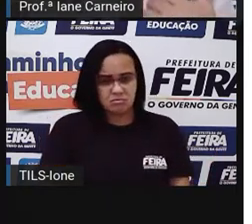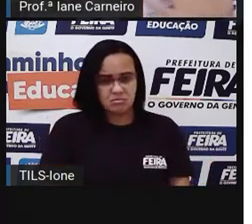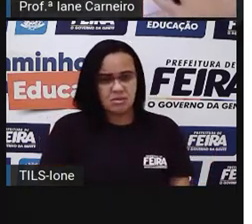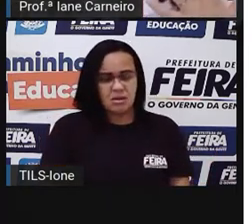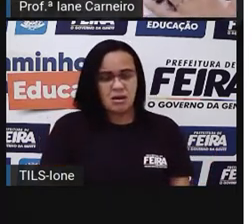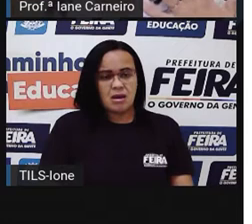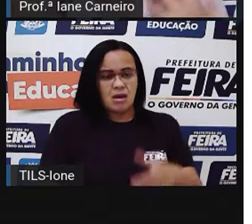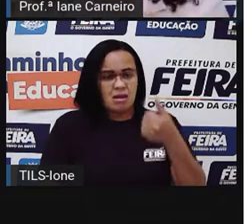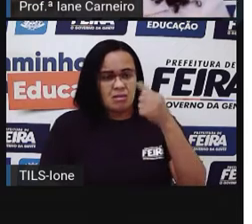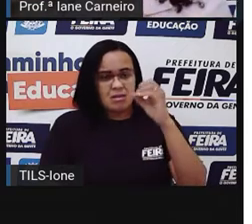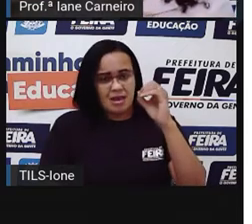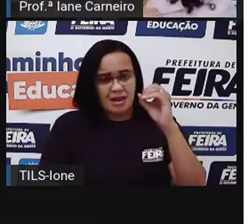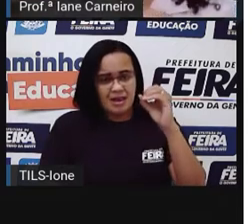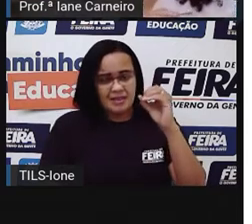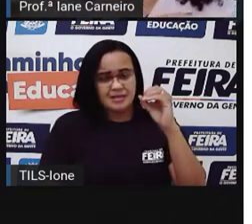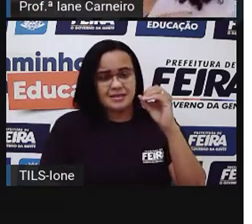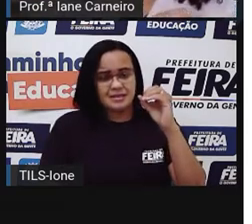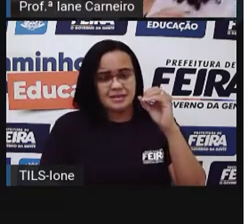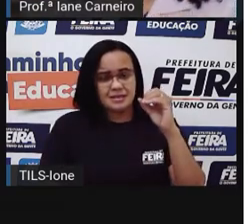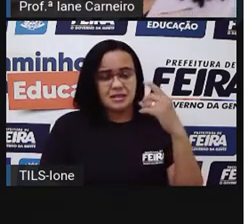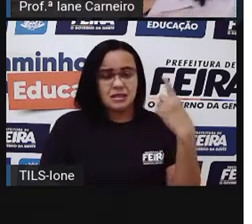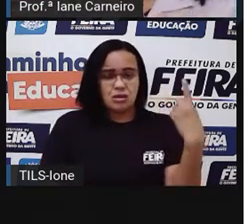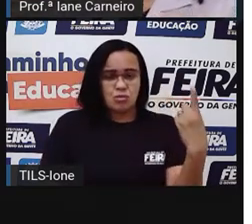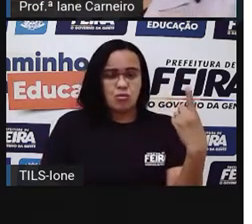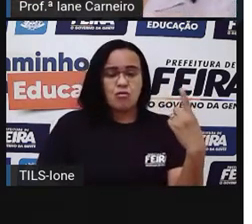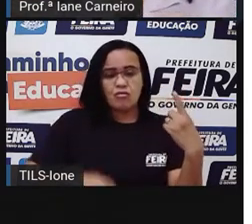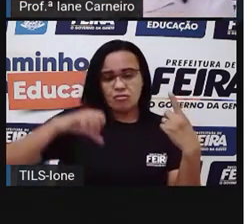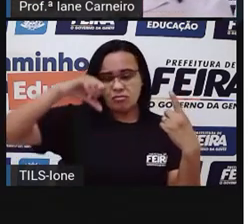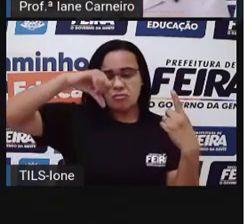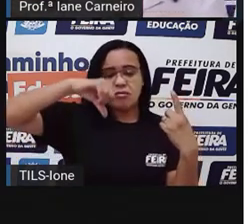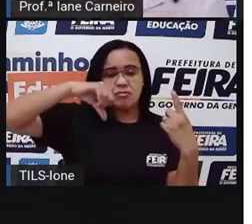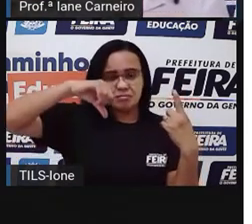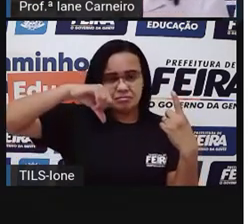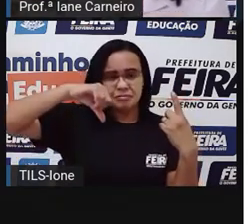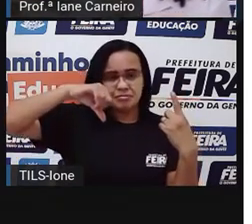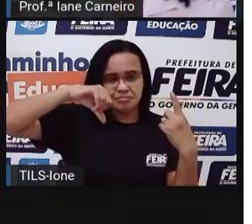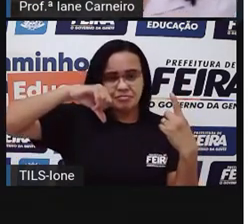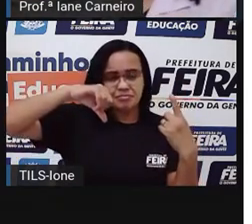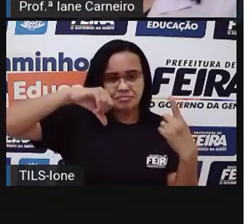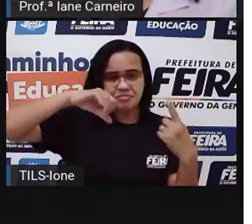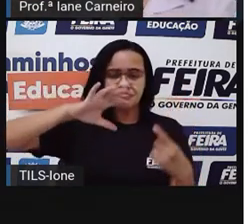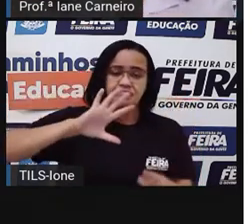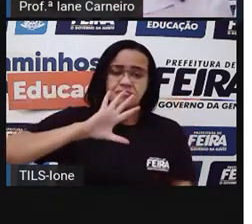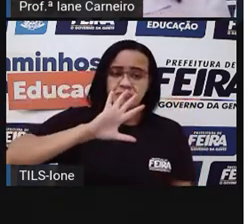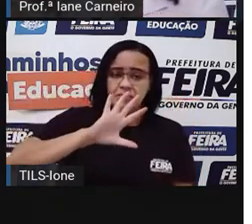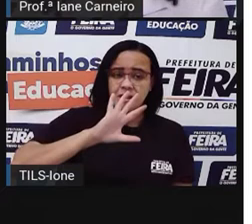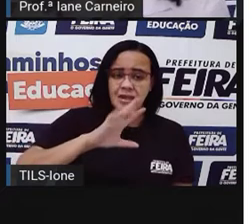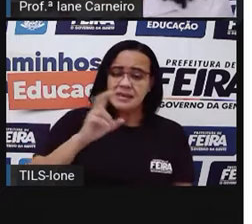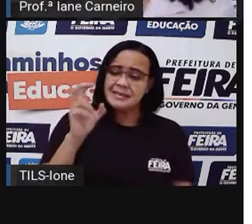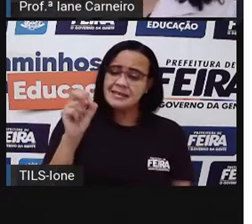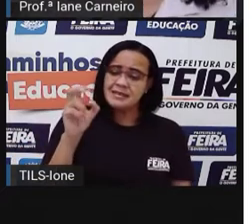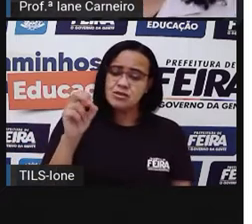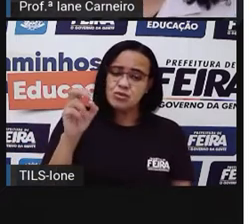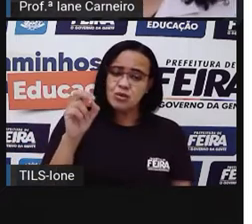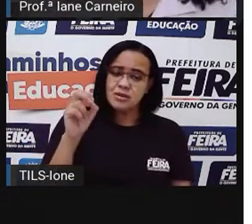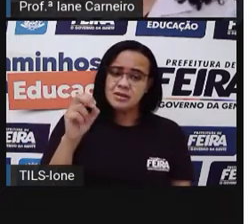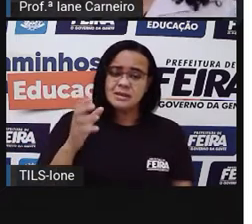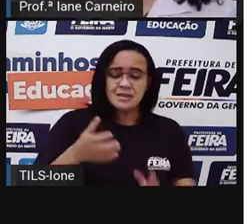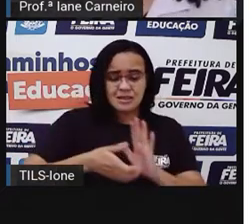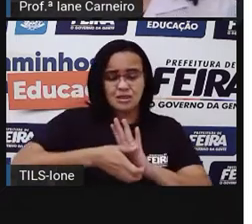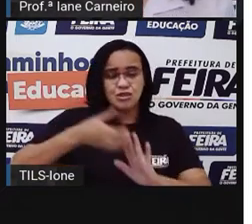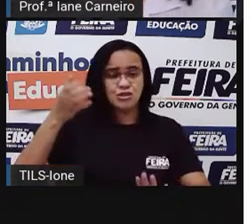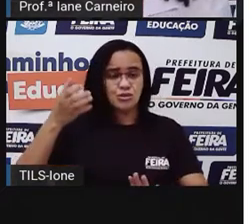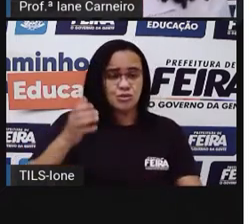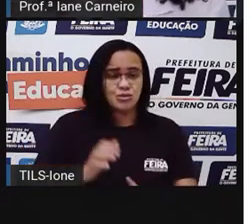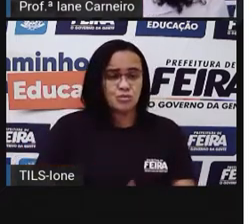R$9,00, né? Ficam R$9,00. Mais aquele outro R$50,00 que a gente tinha tirado para fazer a conta. Então,